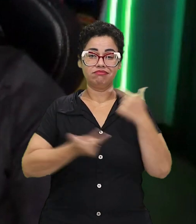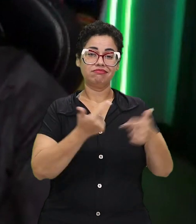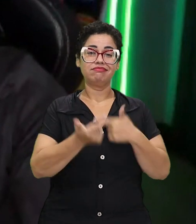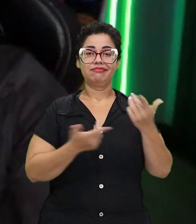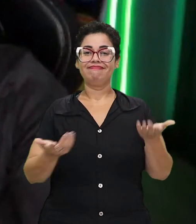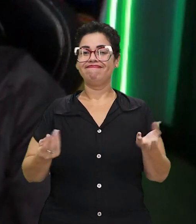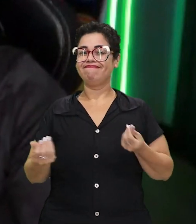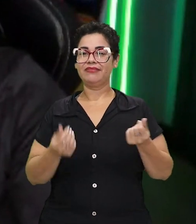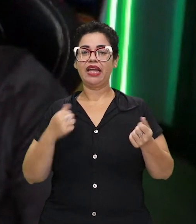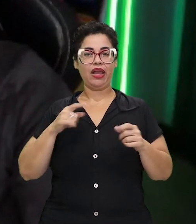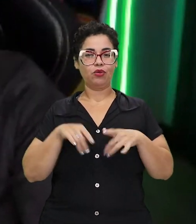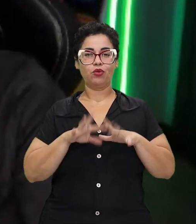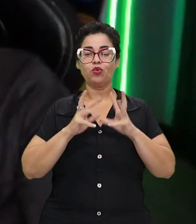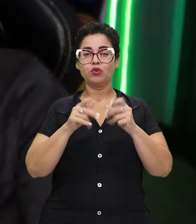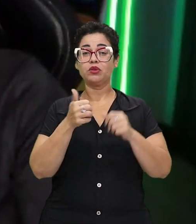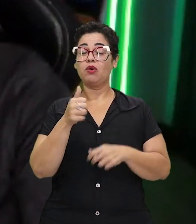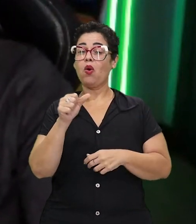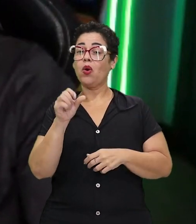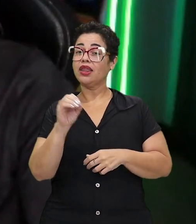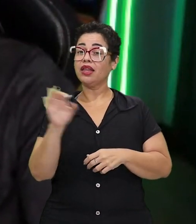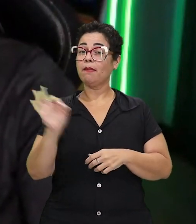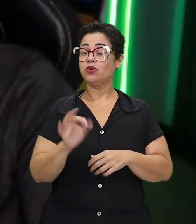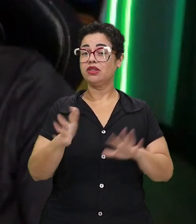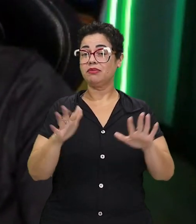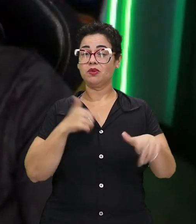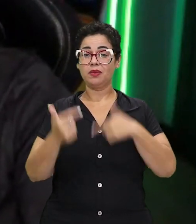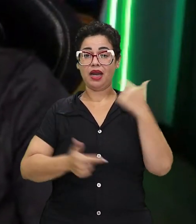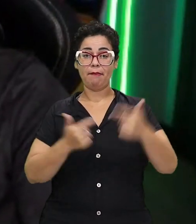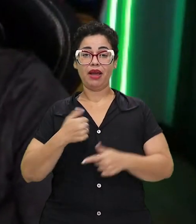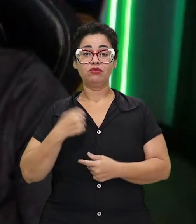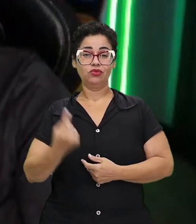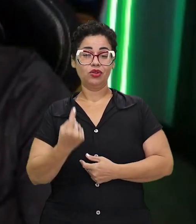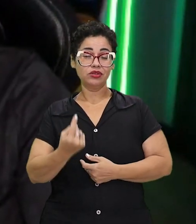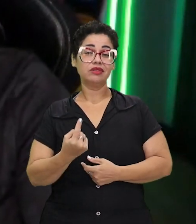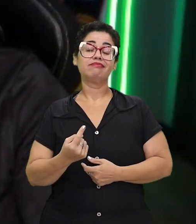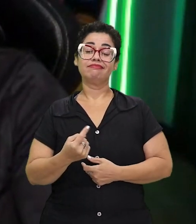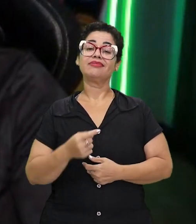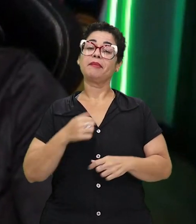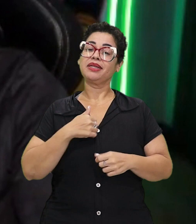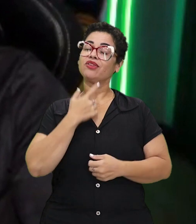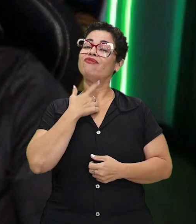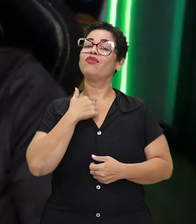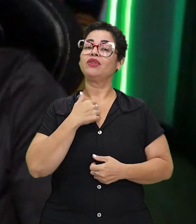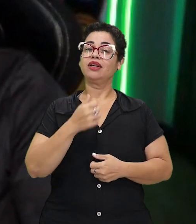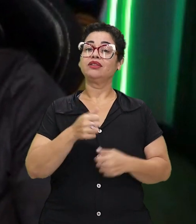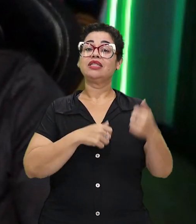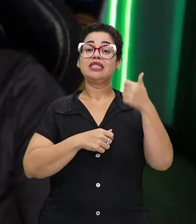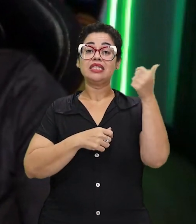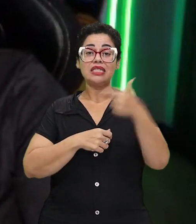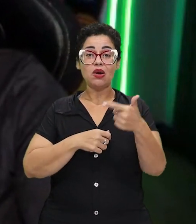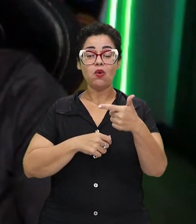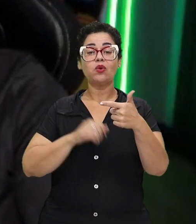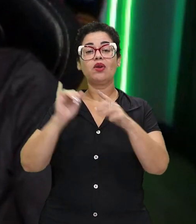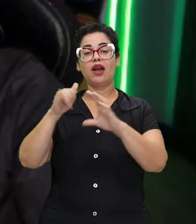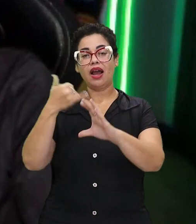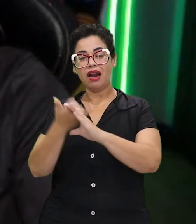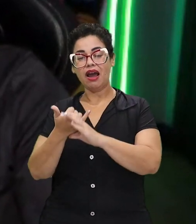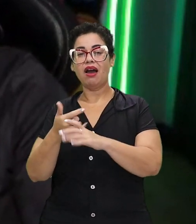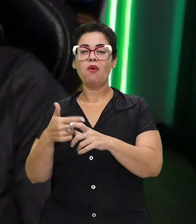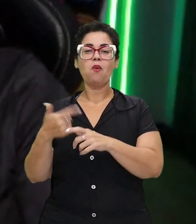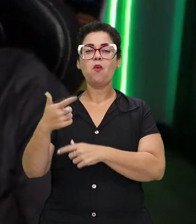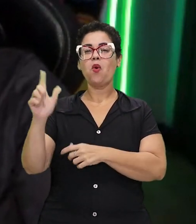ajudar mesmo, porque hoje, querendo ou não, eu ainda faço 70%, 80% do trabalho. Mas eu tenho essa vontade de ter um segundo canal,